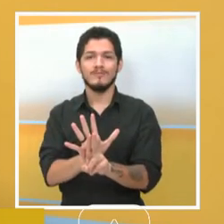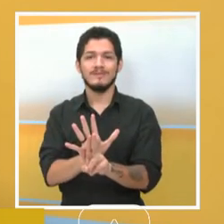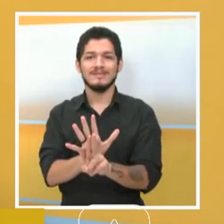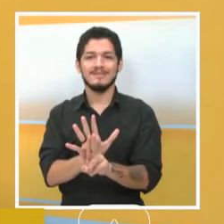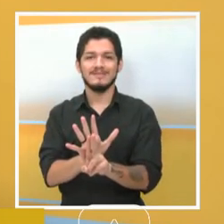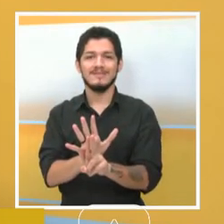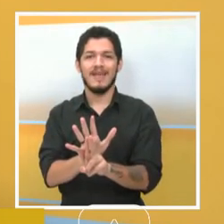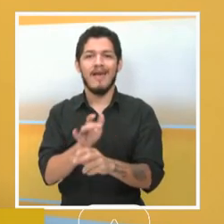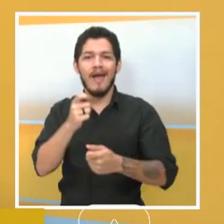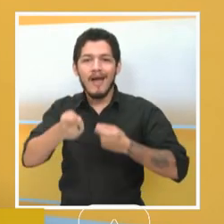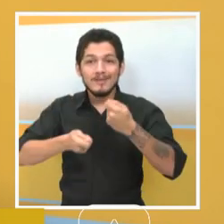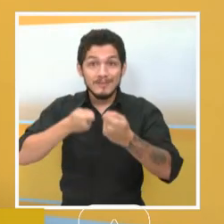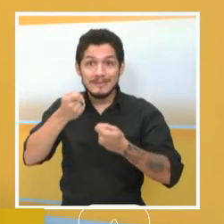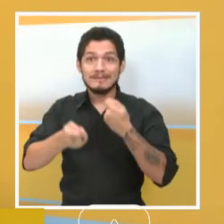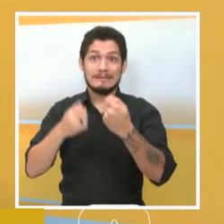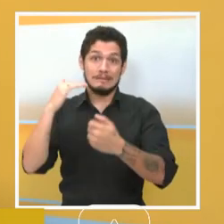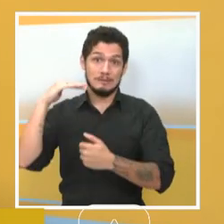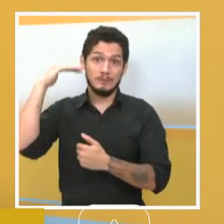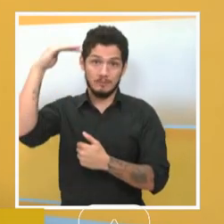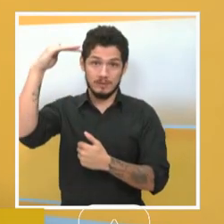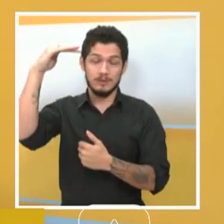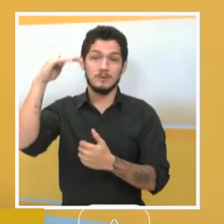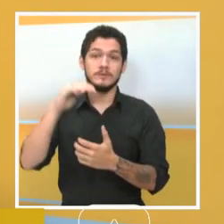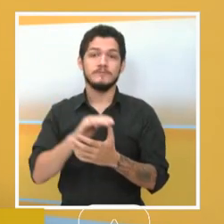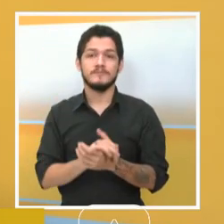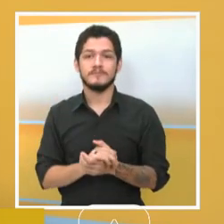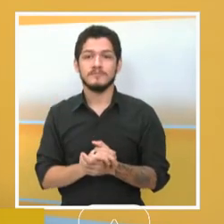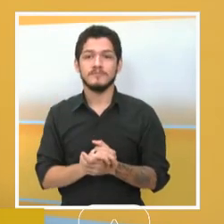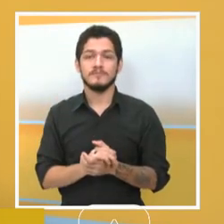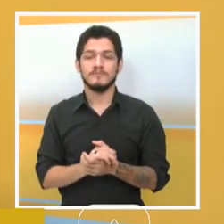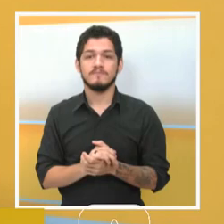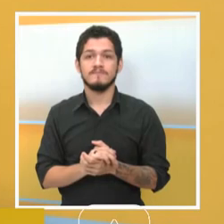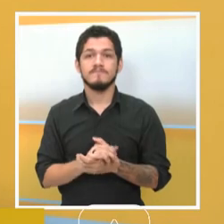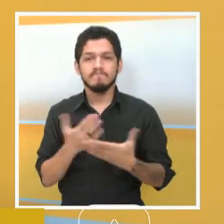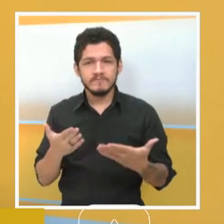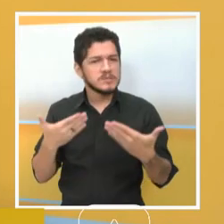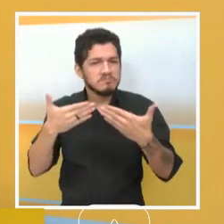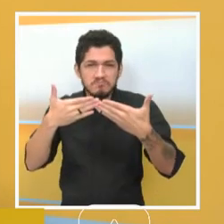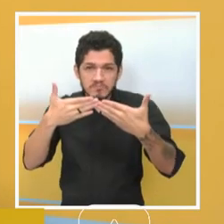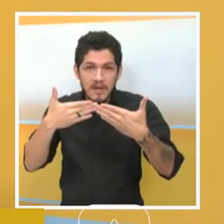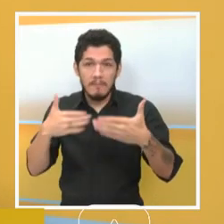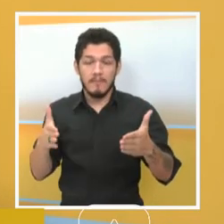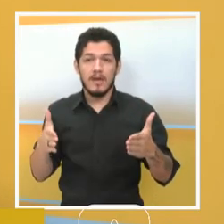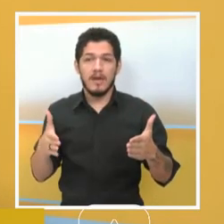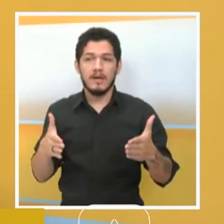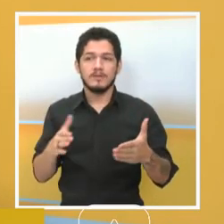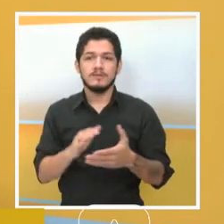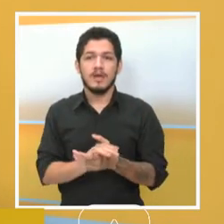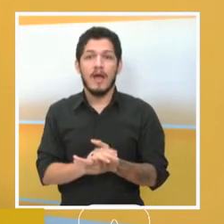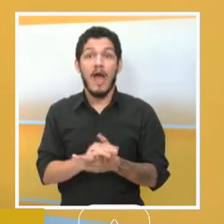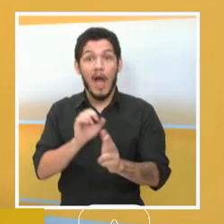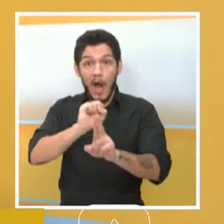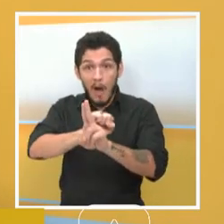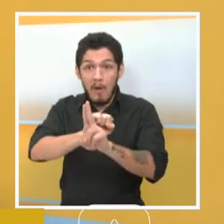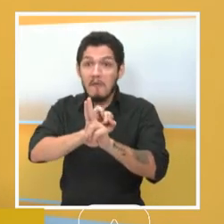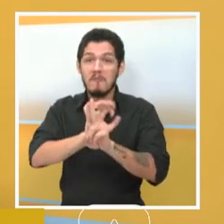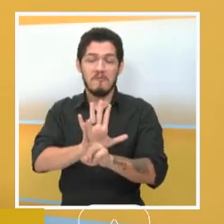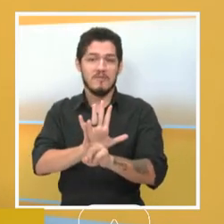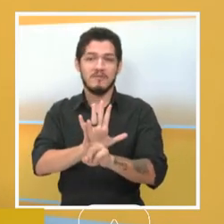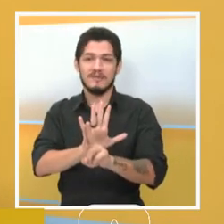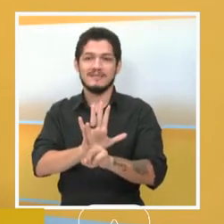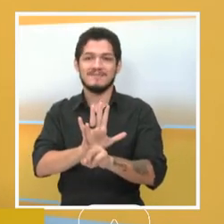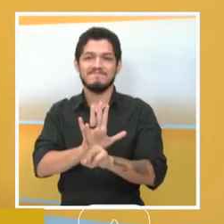superior da Universidade Federal do Piauí, está aberta, né? A universidade está aberta